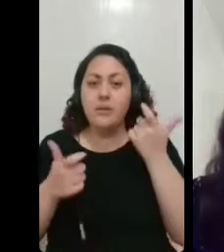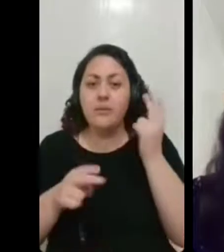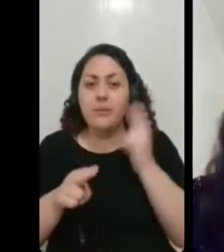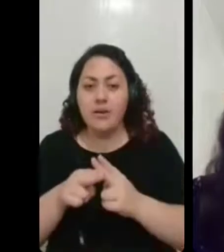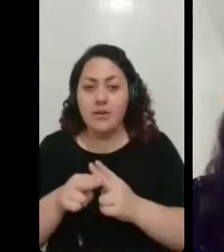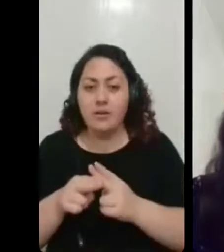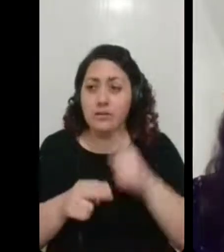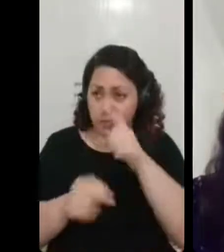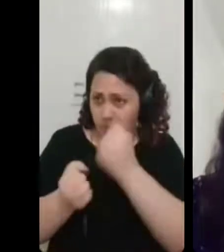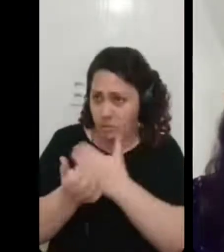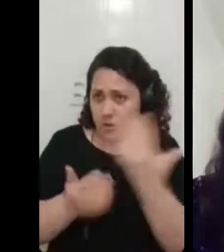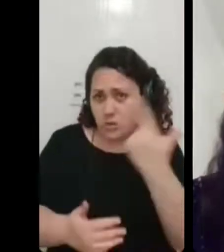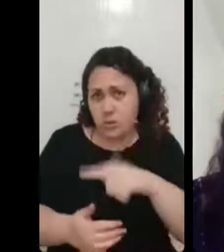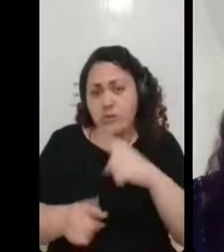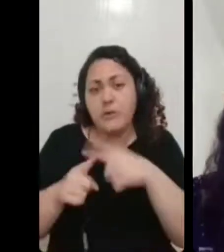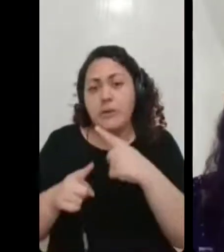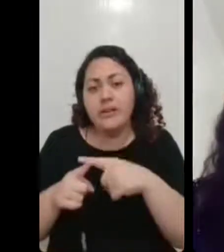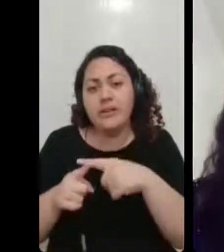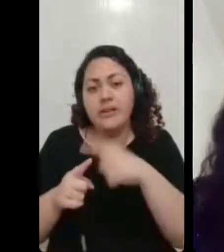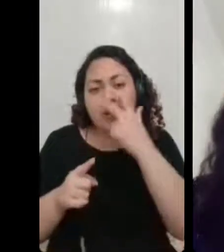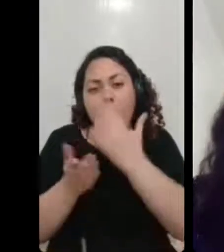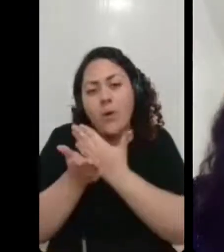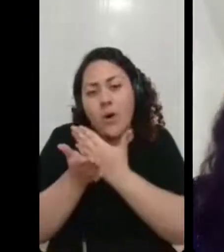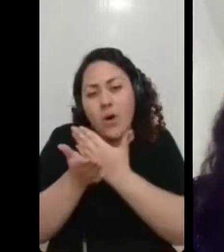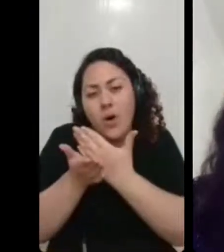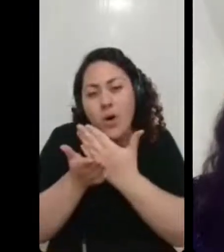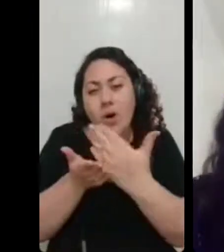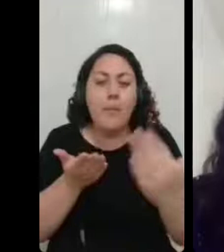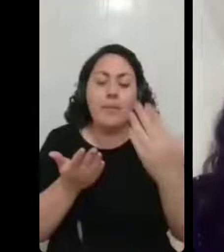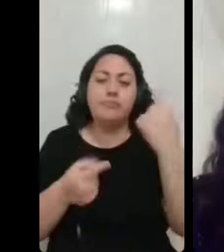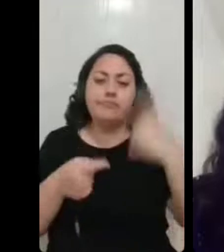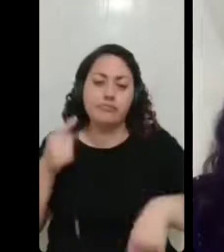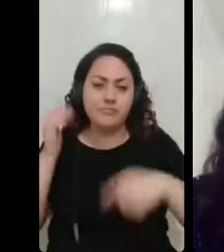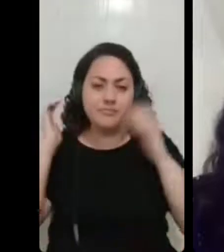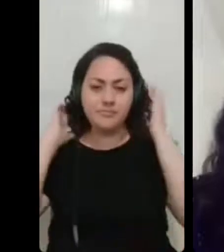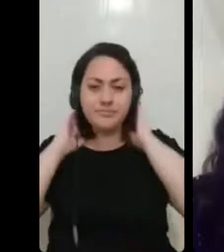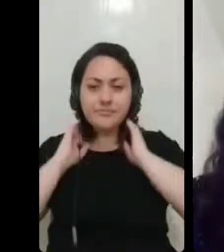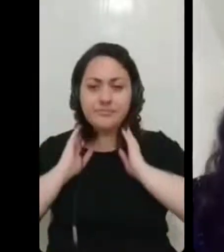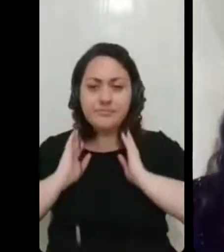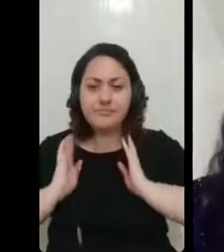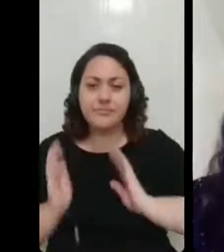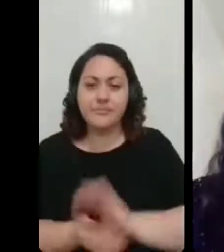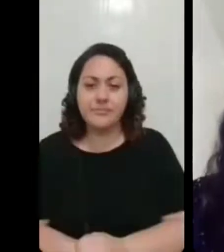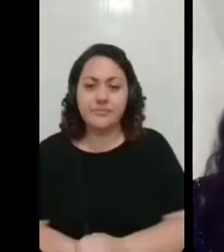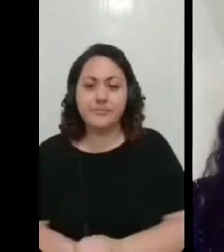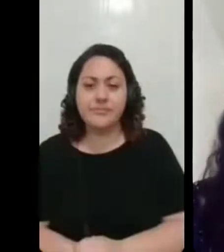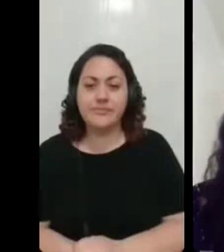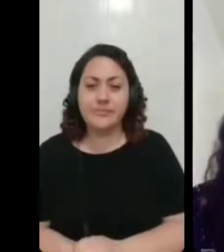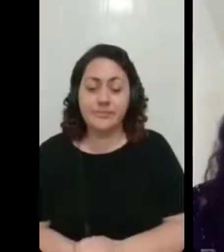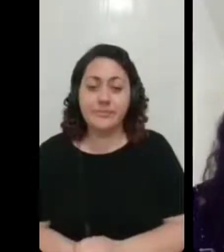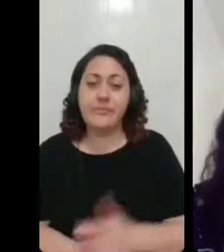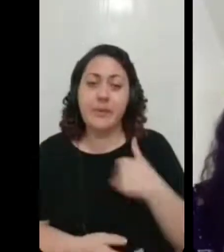novo, por favor? Porque foi bem no comecinho aqui que caiu. Tá. Lá em casa, então, nós somos três